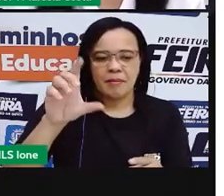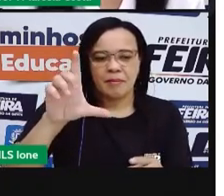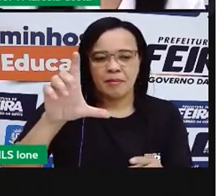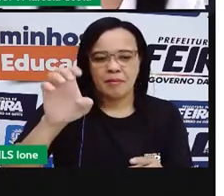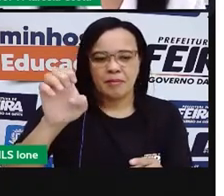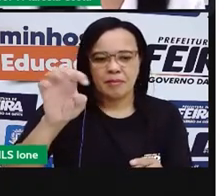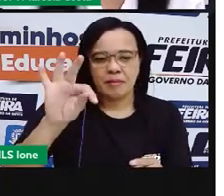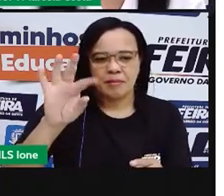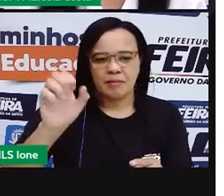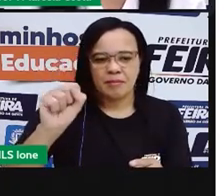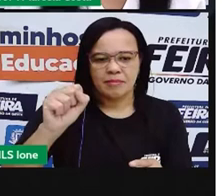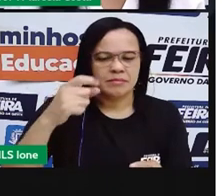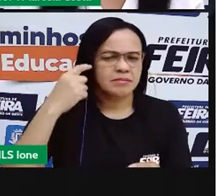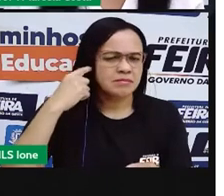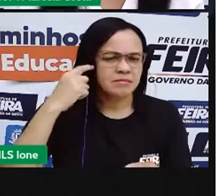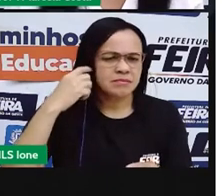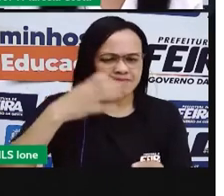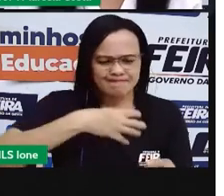ouve?